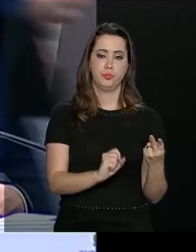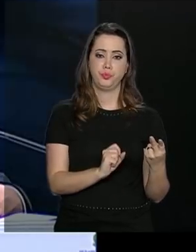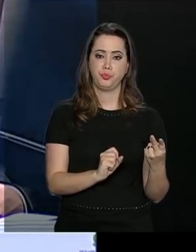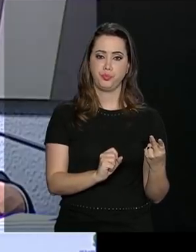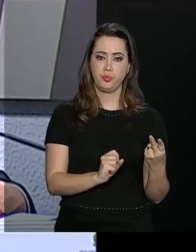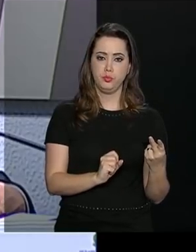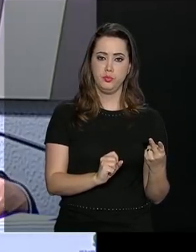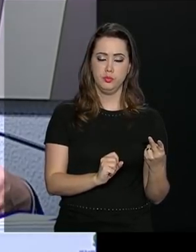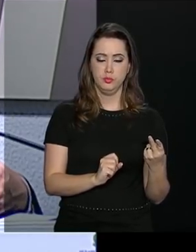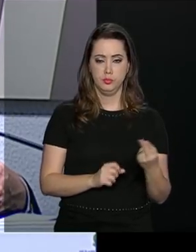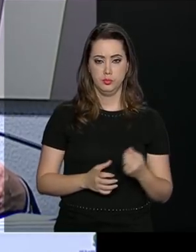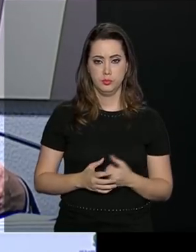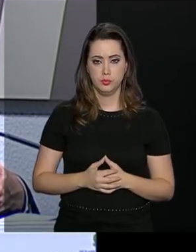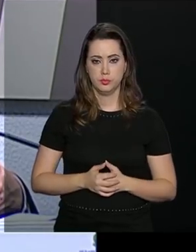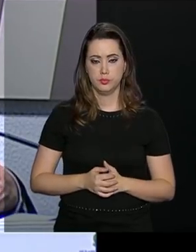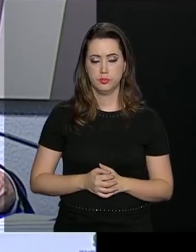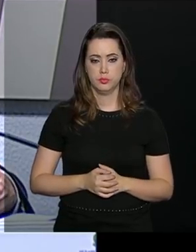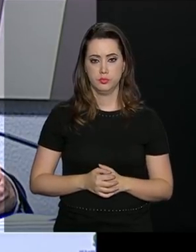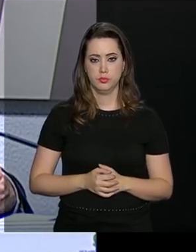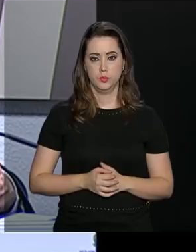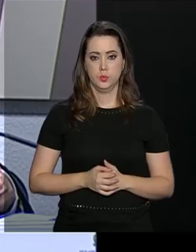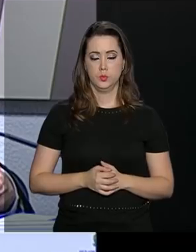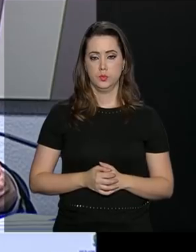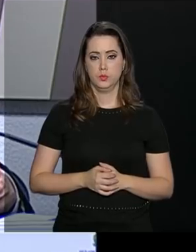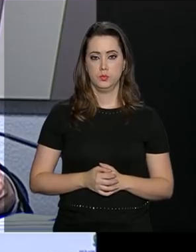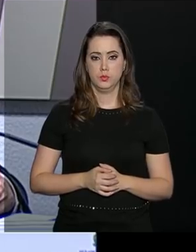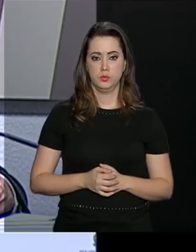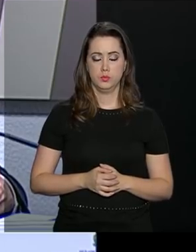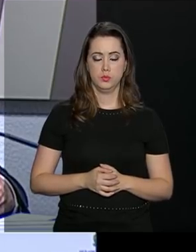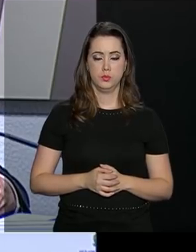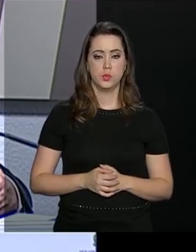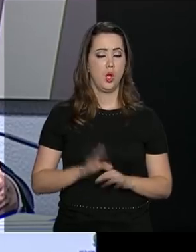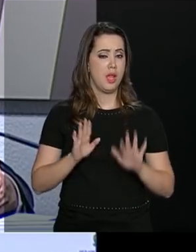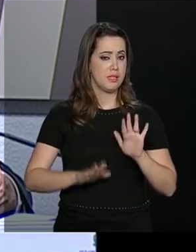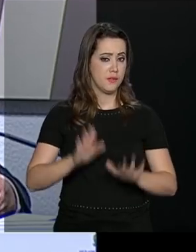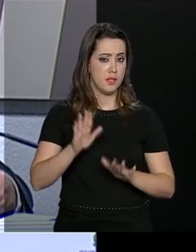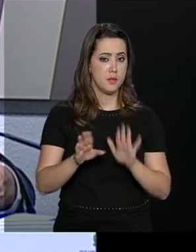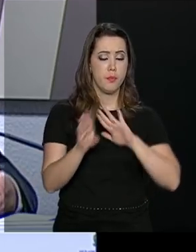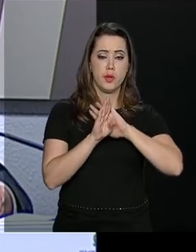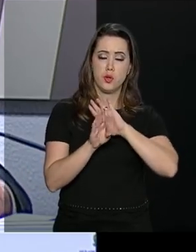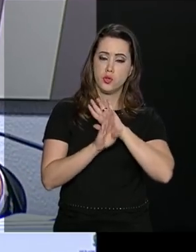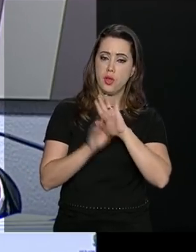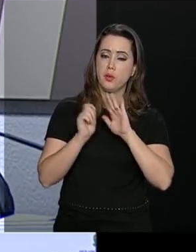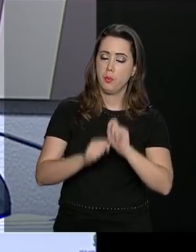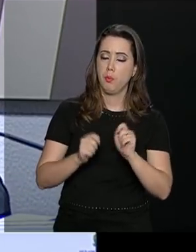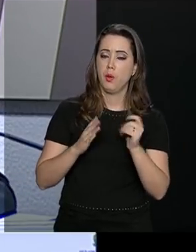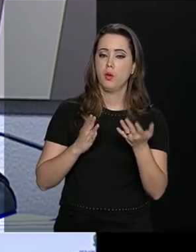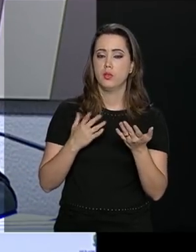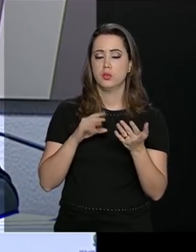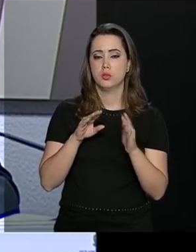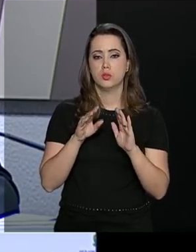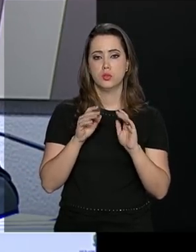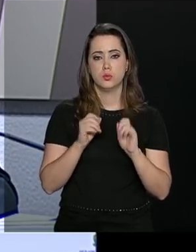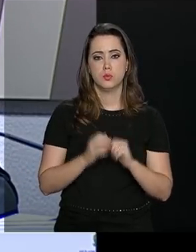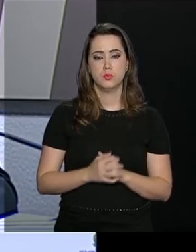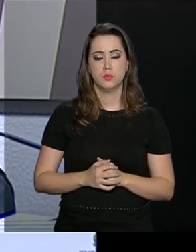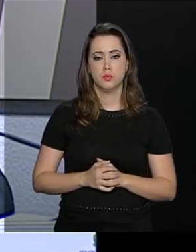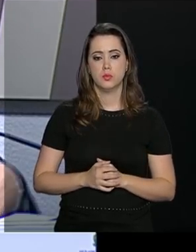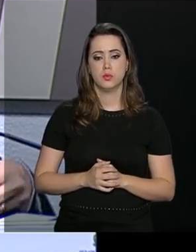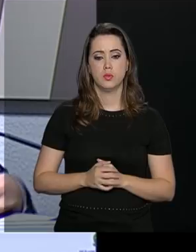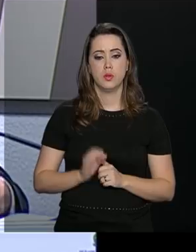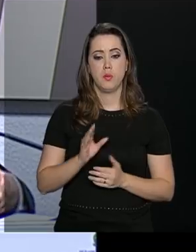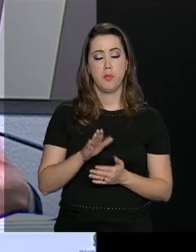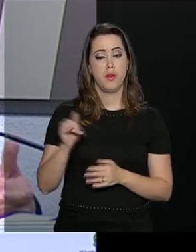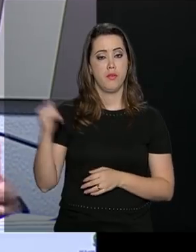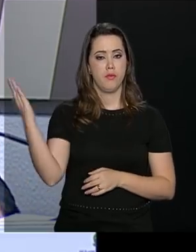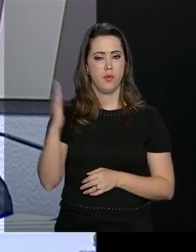alguns projetos que podem passar para o investidor